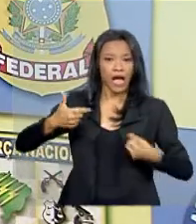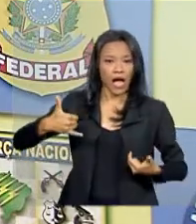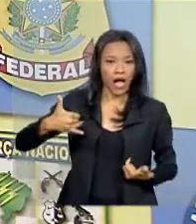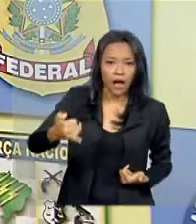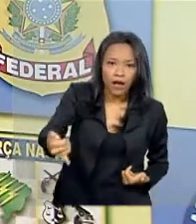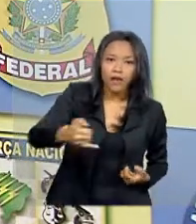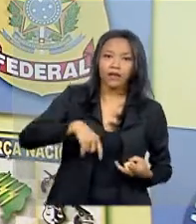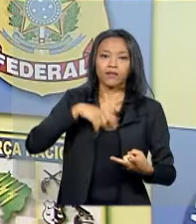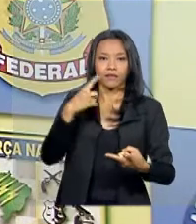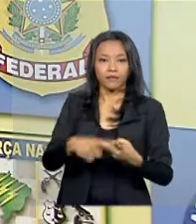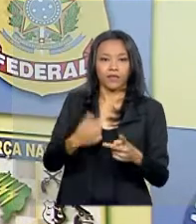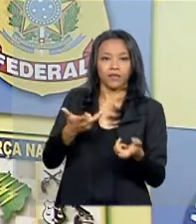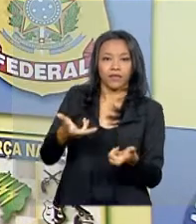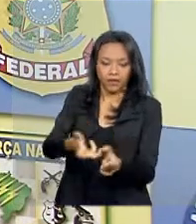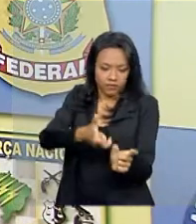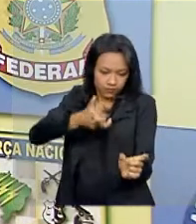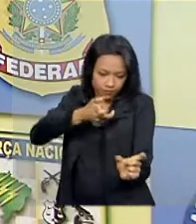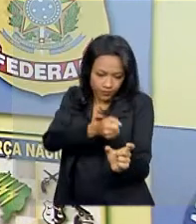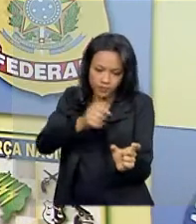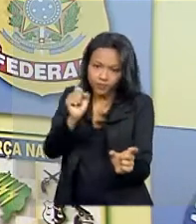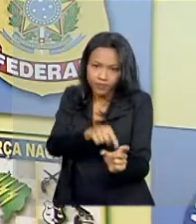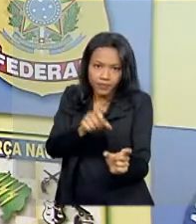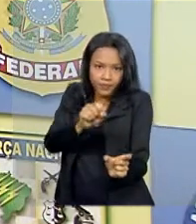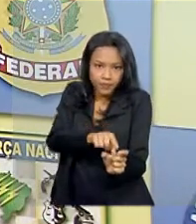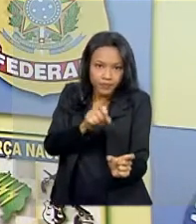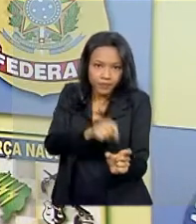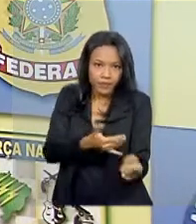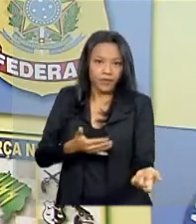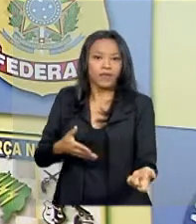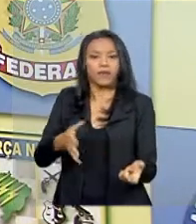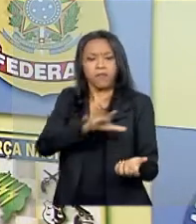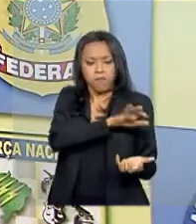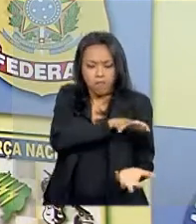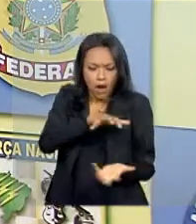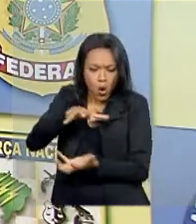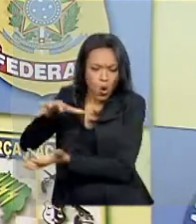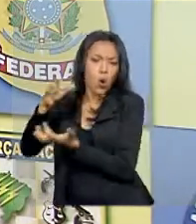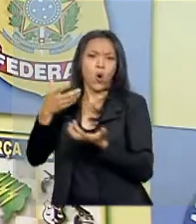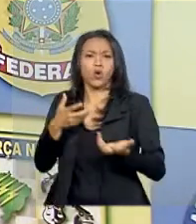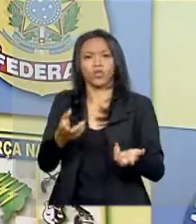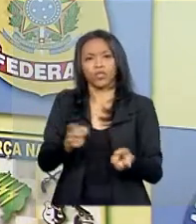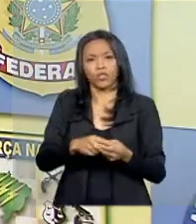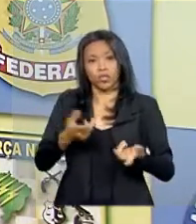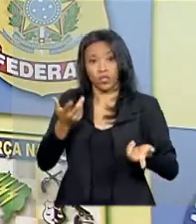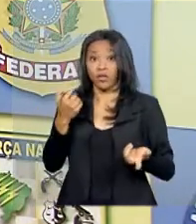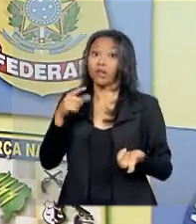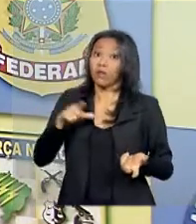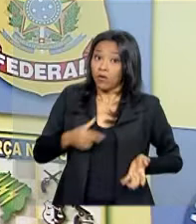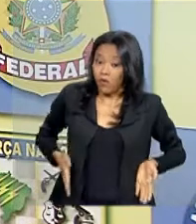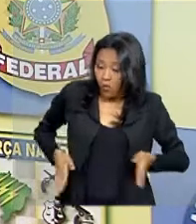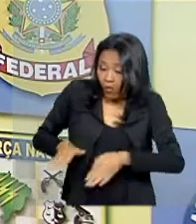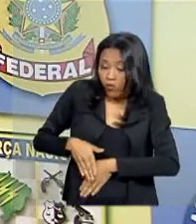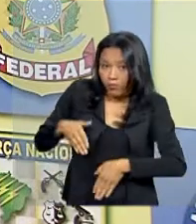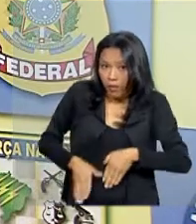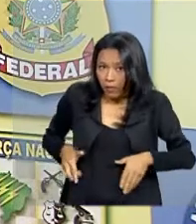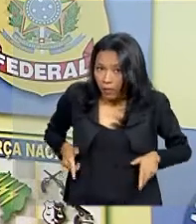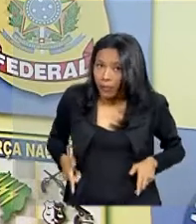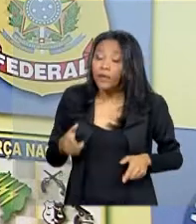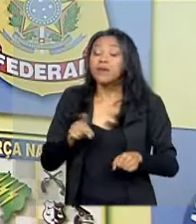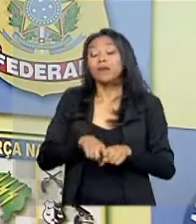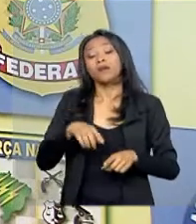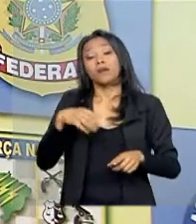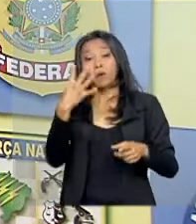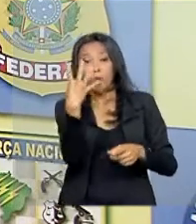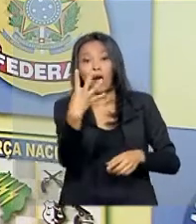carregadores, pacotes de munição, coldres, 4 motocicletas e 2